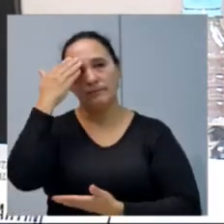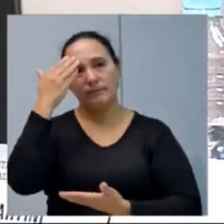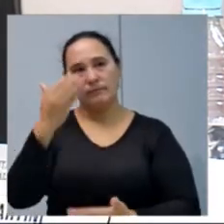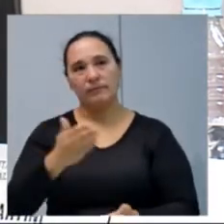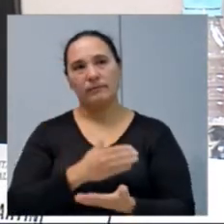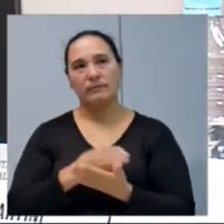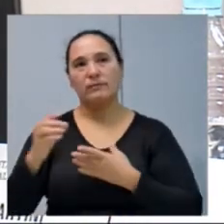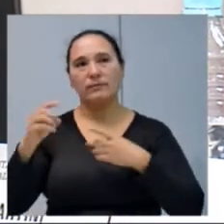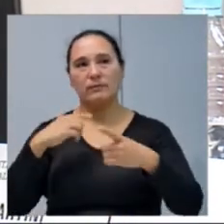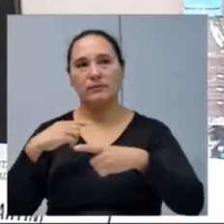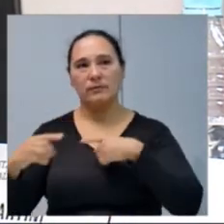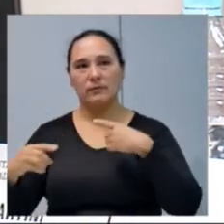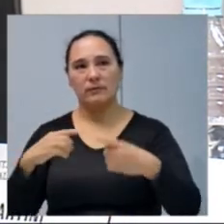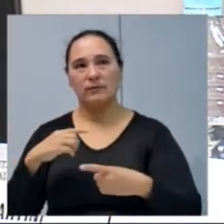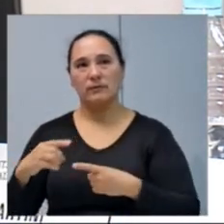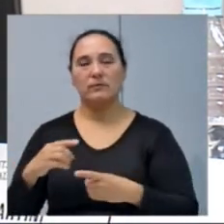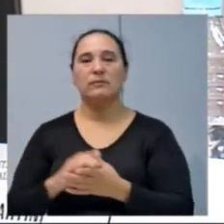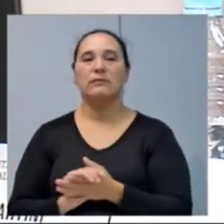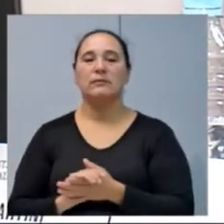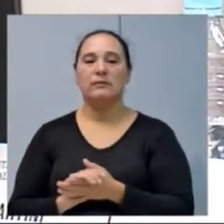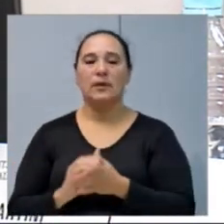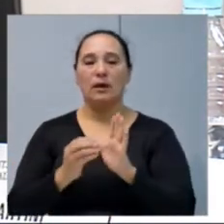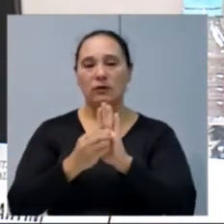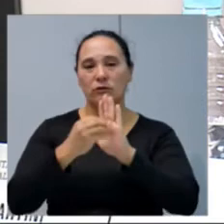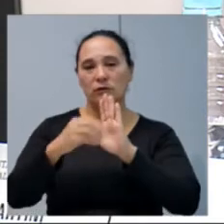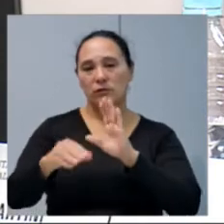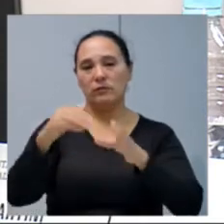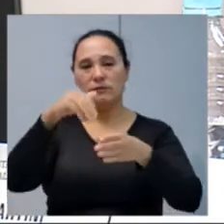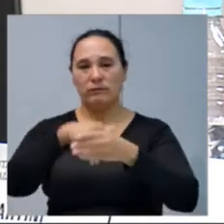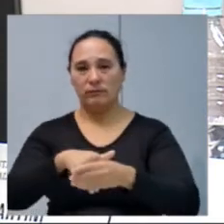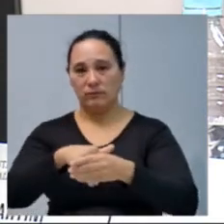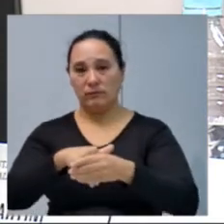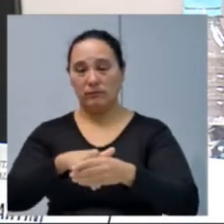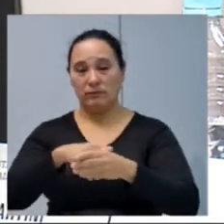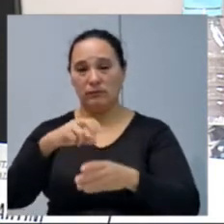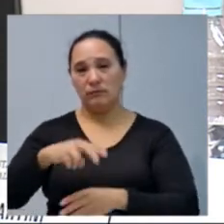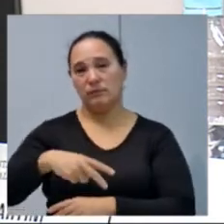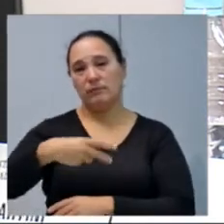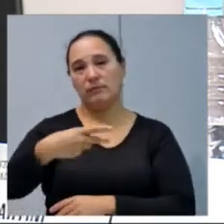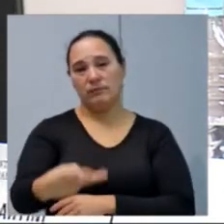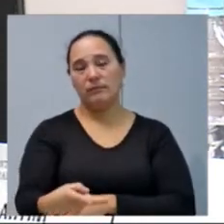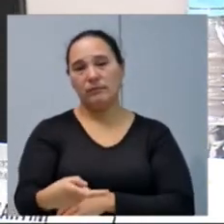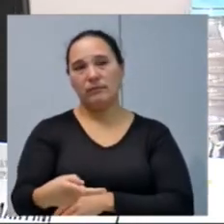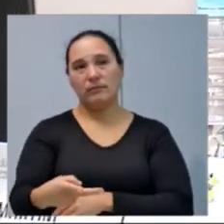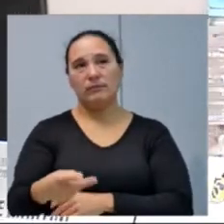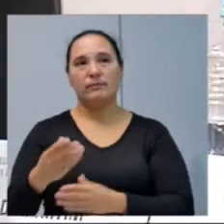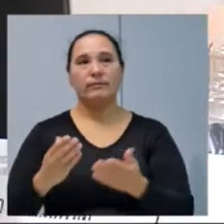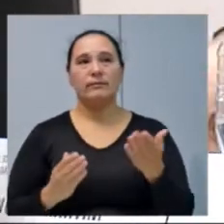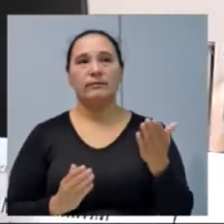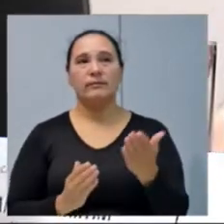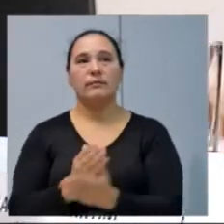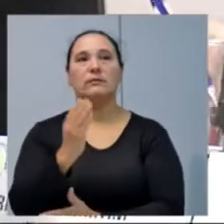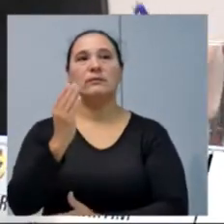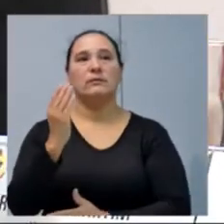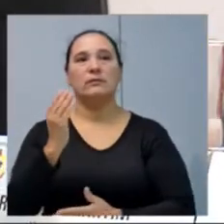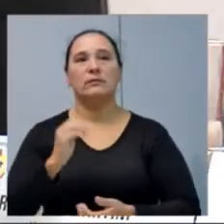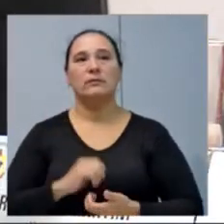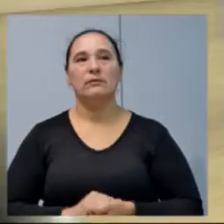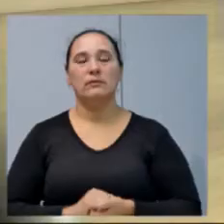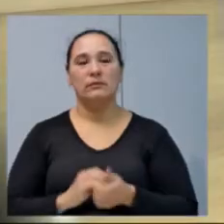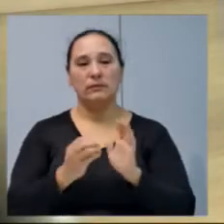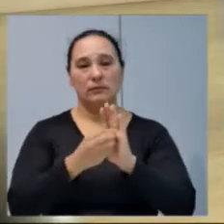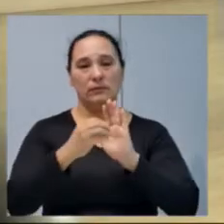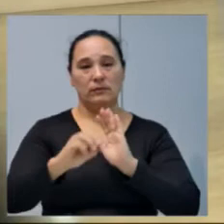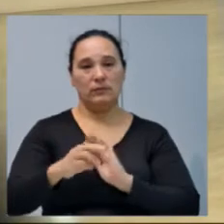Continua a discussão. A indicação está em votação. Os contrários se manifestem. Aprovada por unanimidade. A